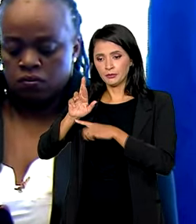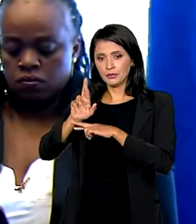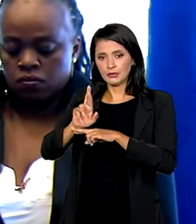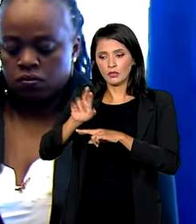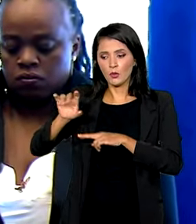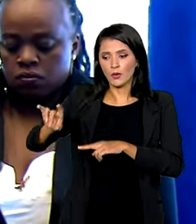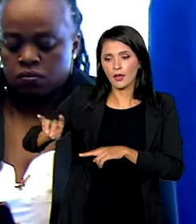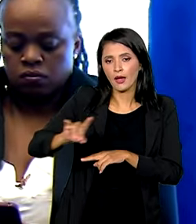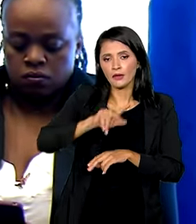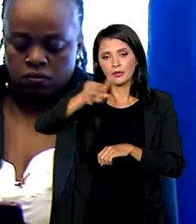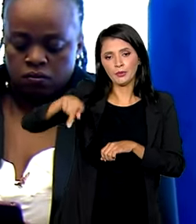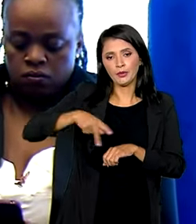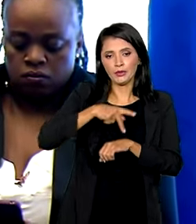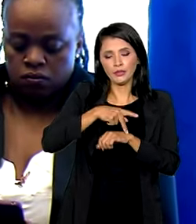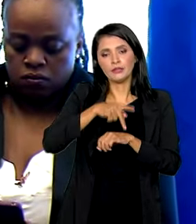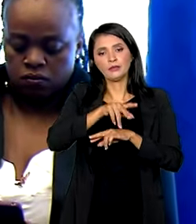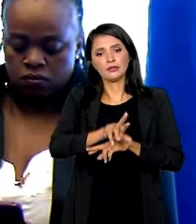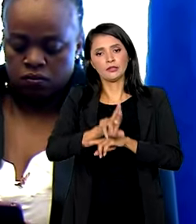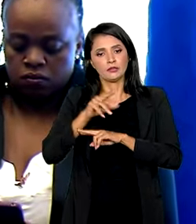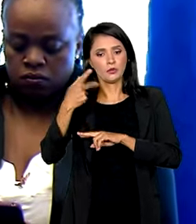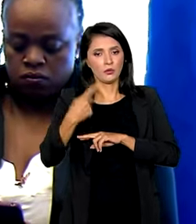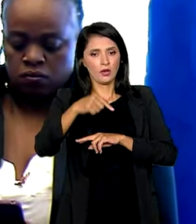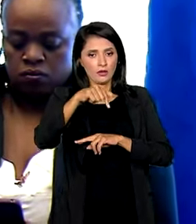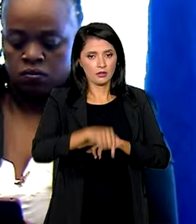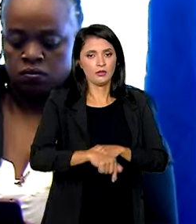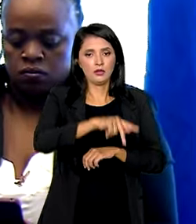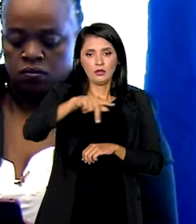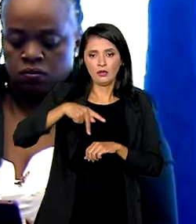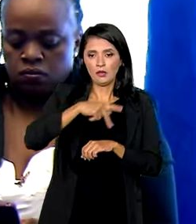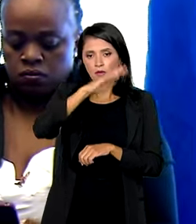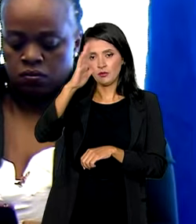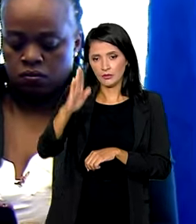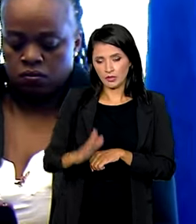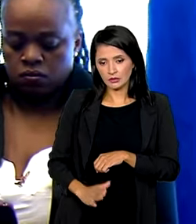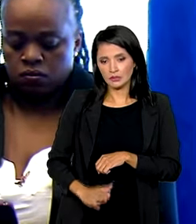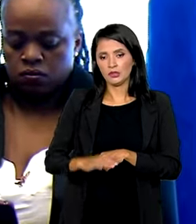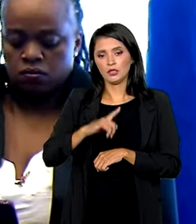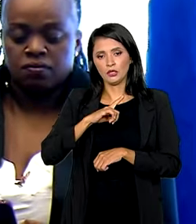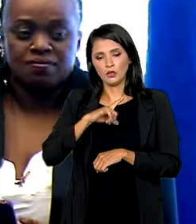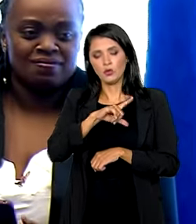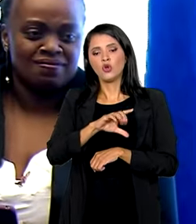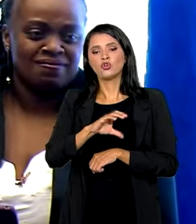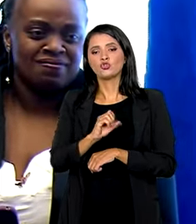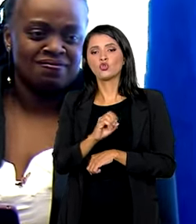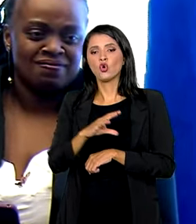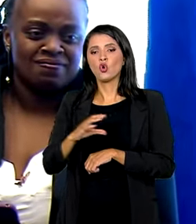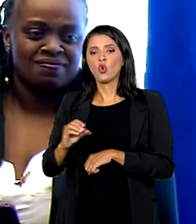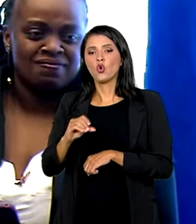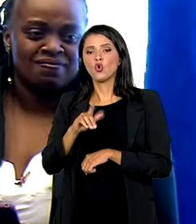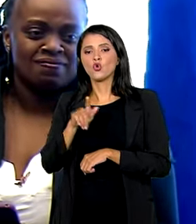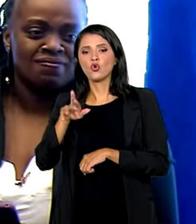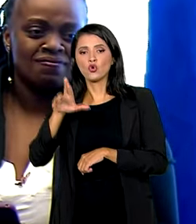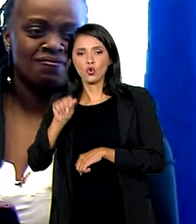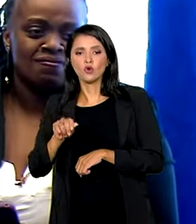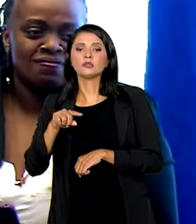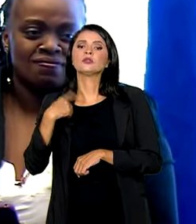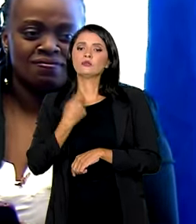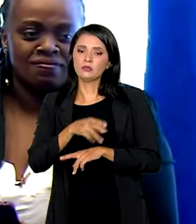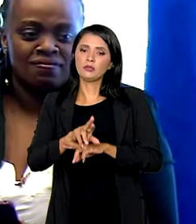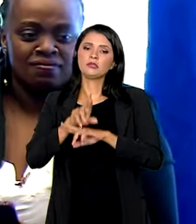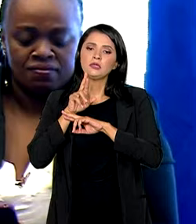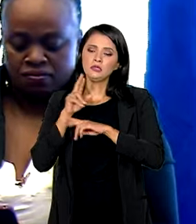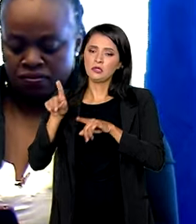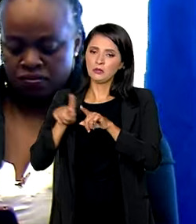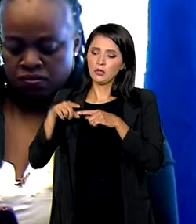país, como a representação aqui do Brasil, que tem a Socorro Gross como nossa representante, trabalhando junto com os